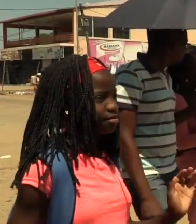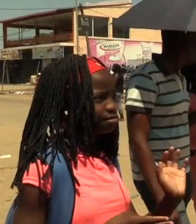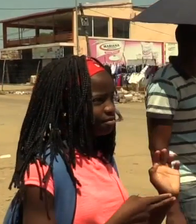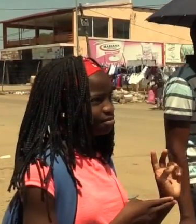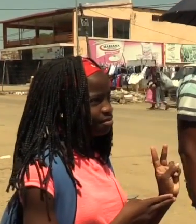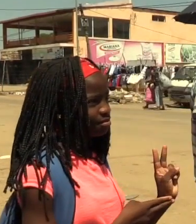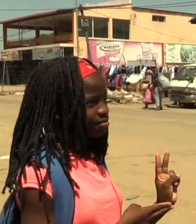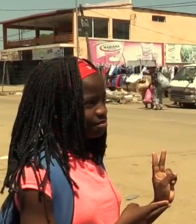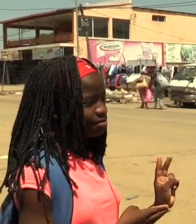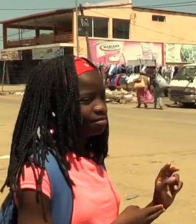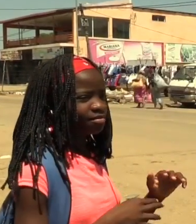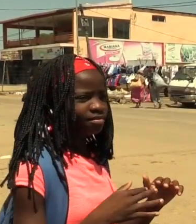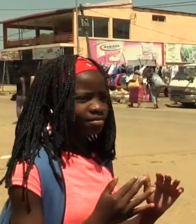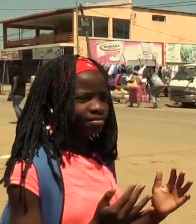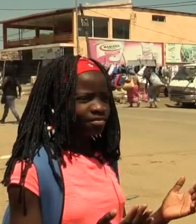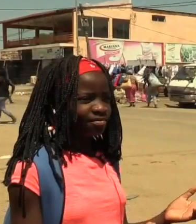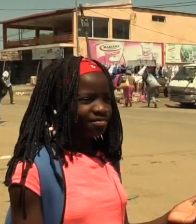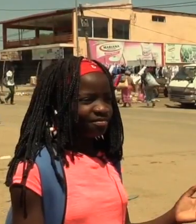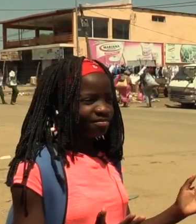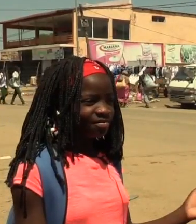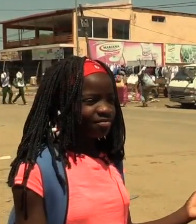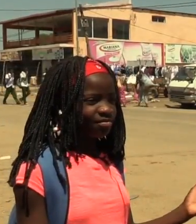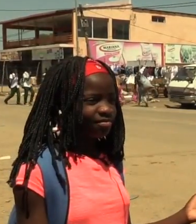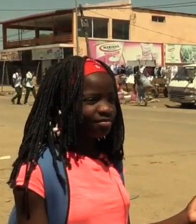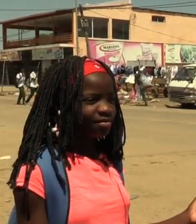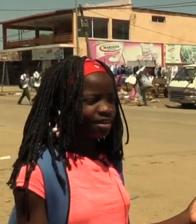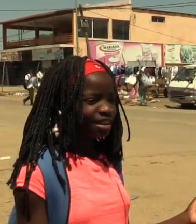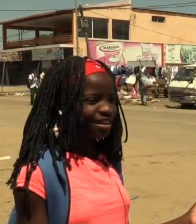Sala de aula. 4